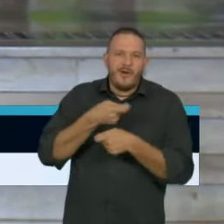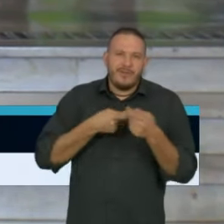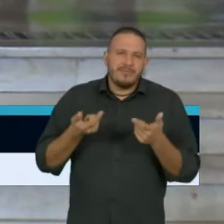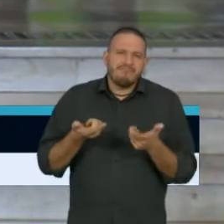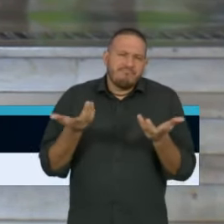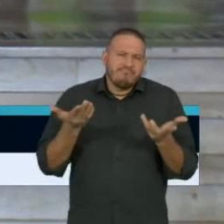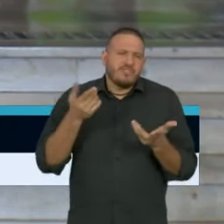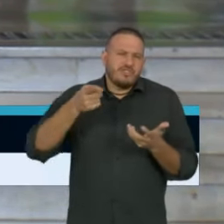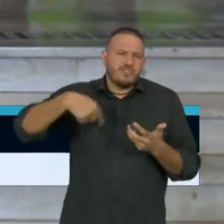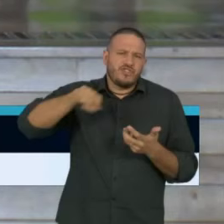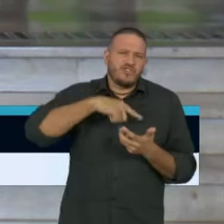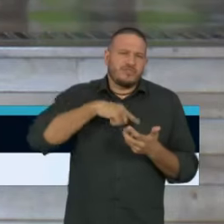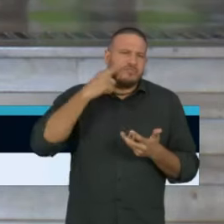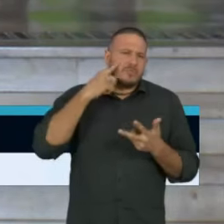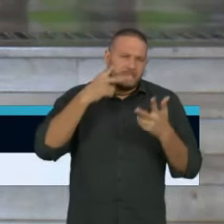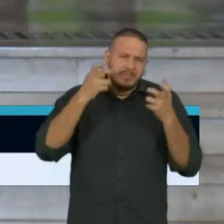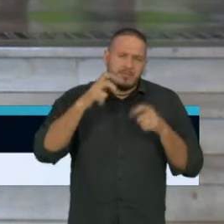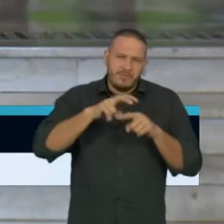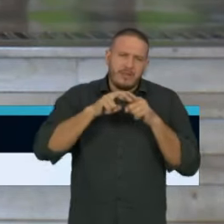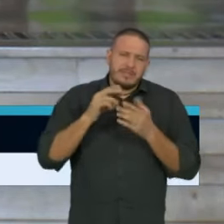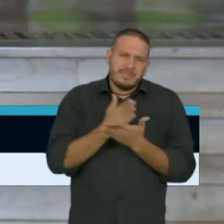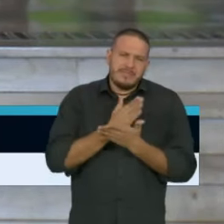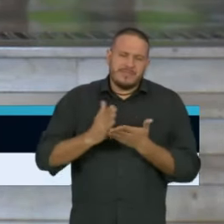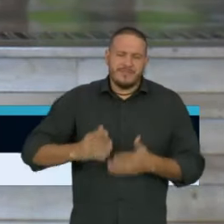raciocínio desta divisão.